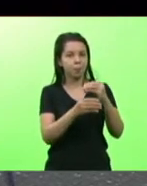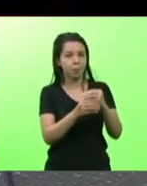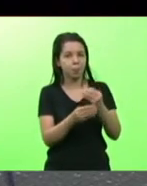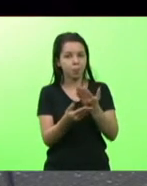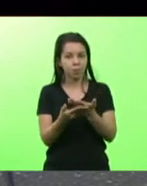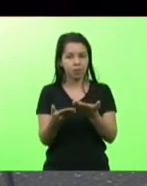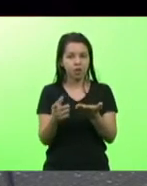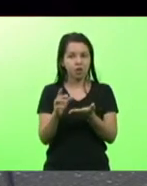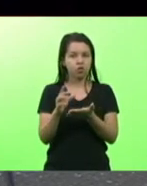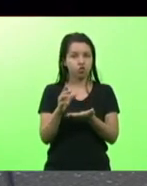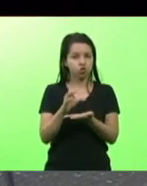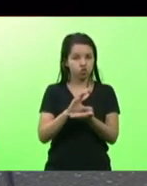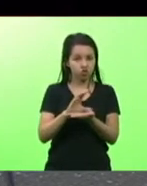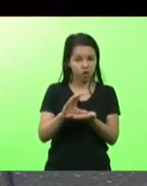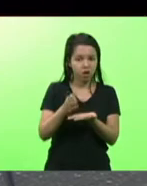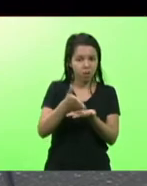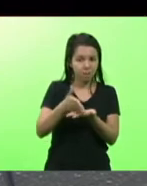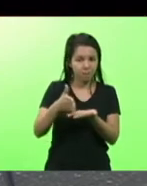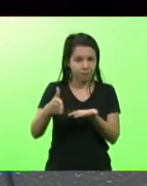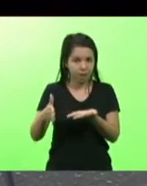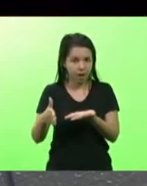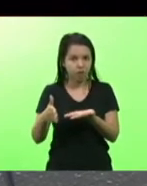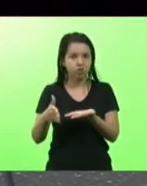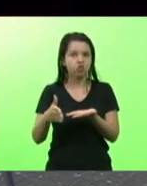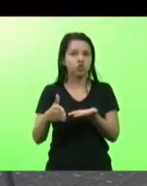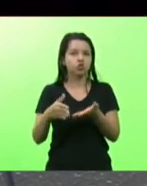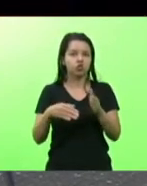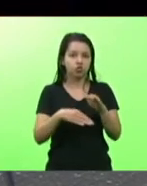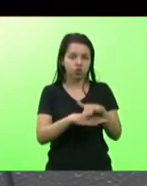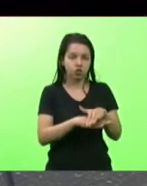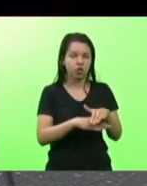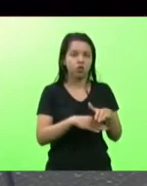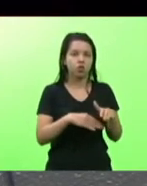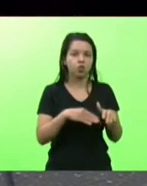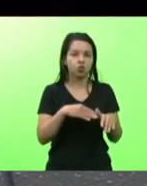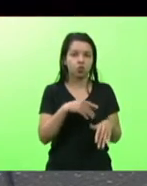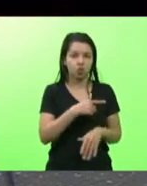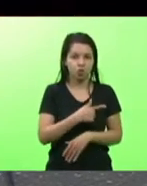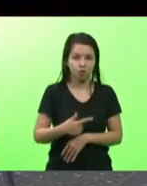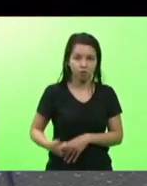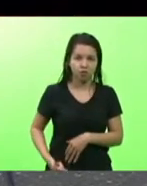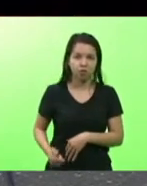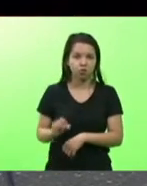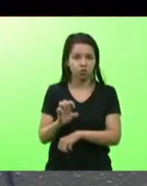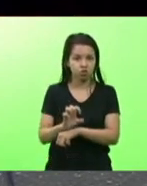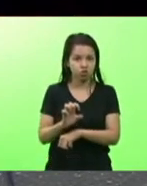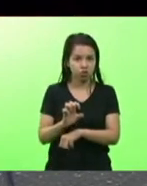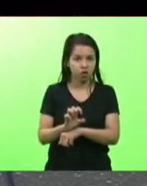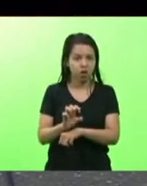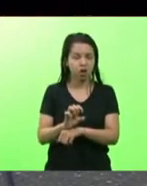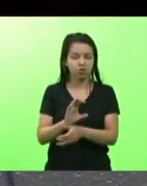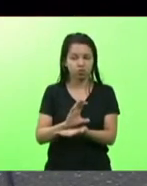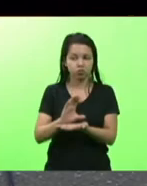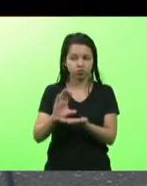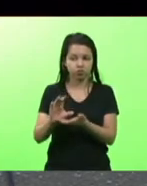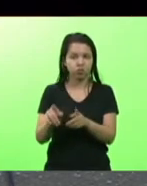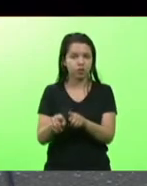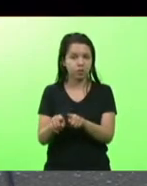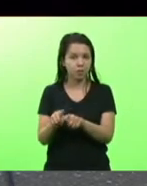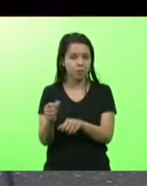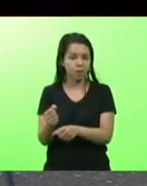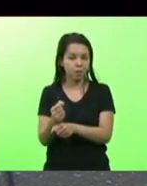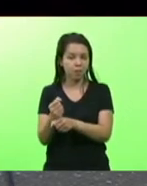recursos do tesouro fossem também alocados para a conclusão da duplicação da